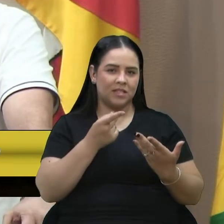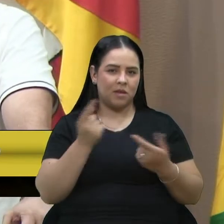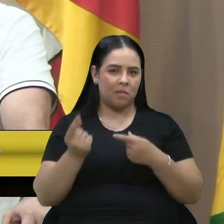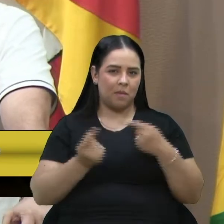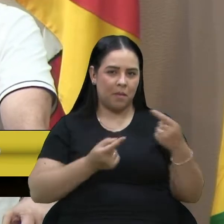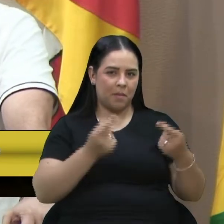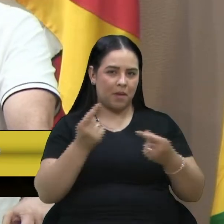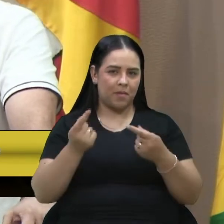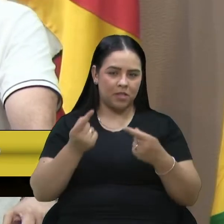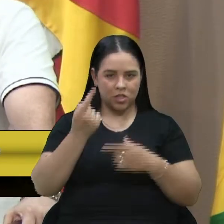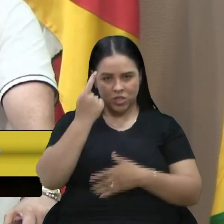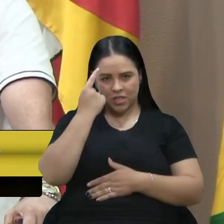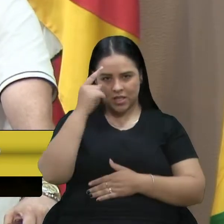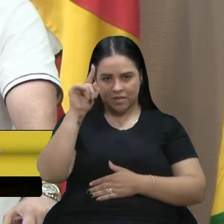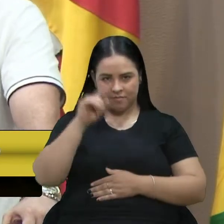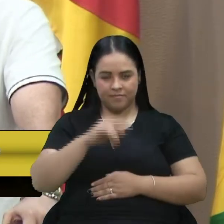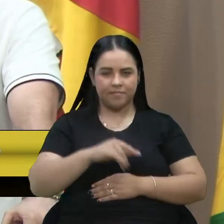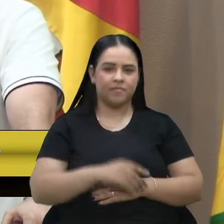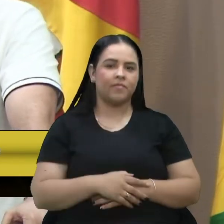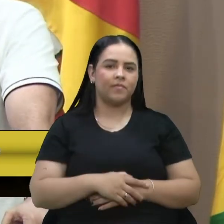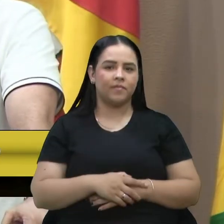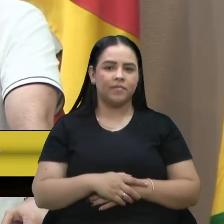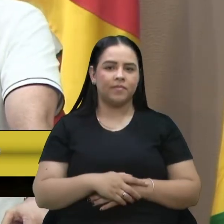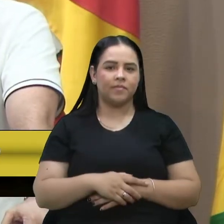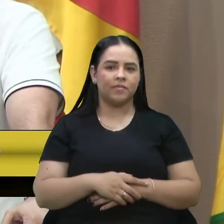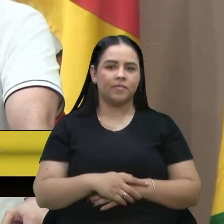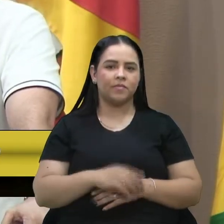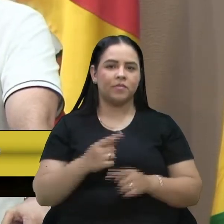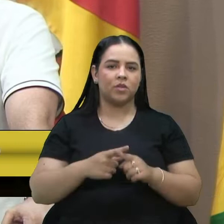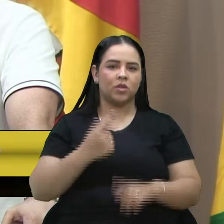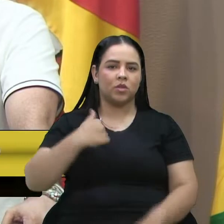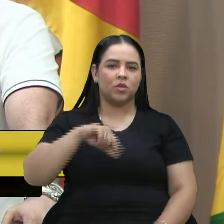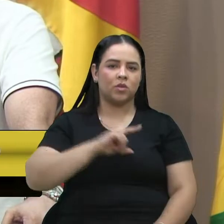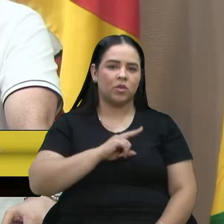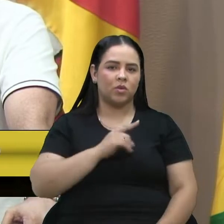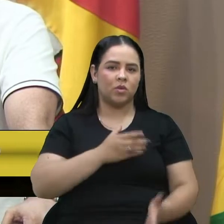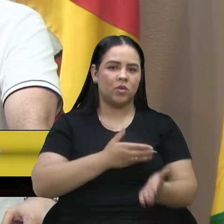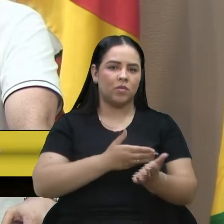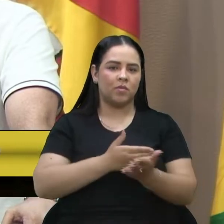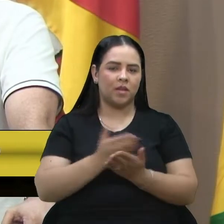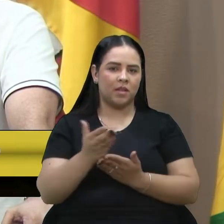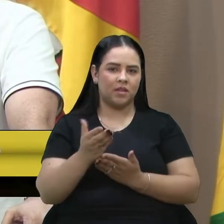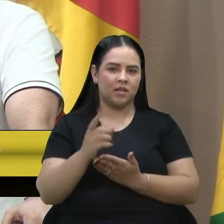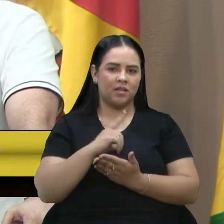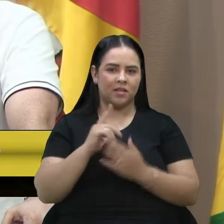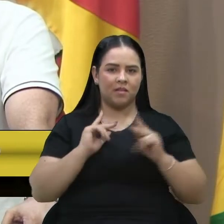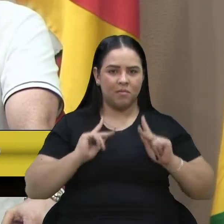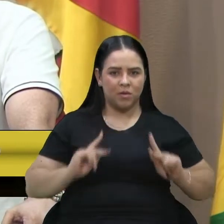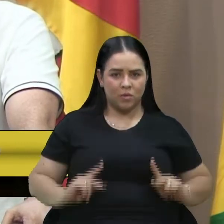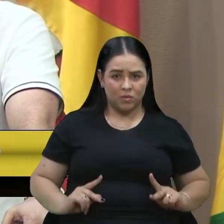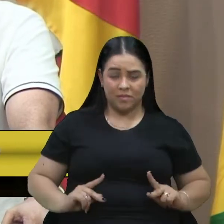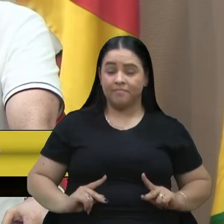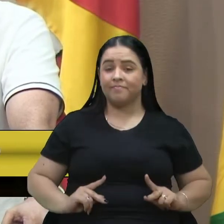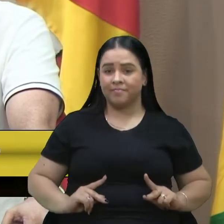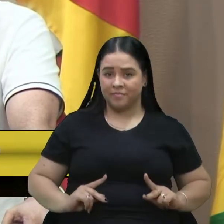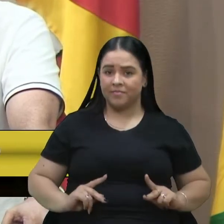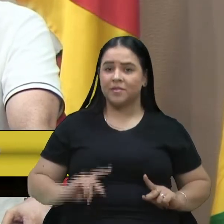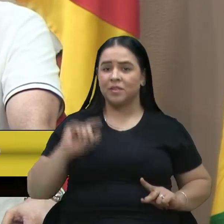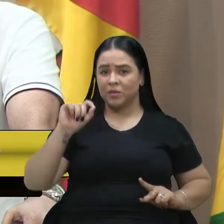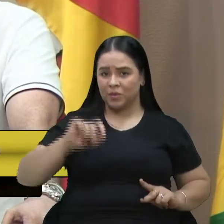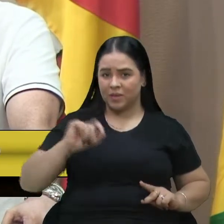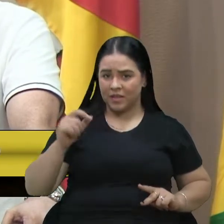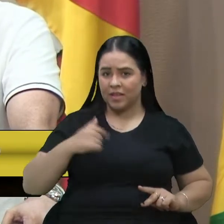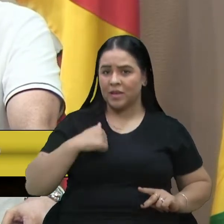parte ideológica. Porque, quando a gente começa a pessoalizar, e essa é a parte que me preocupa